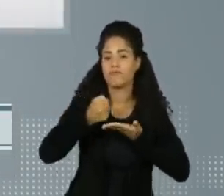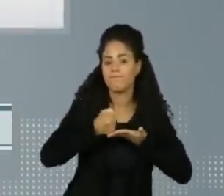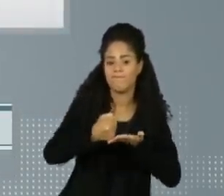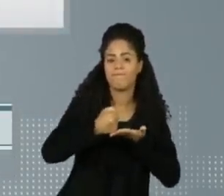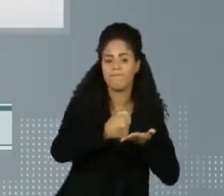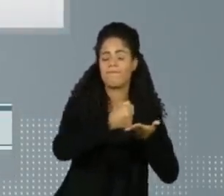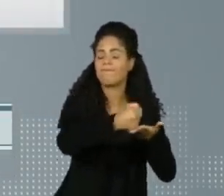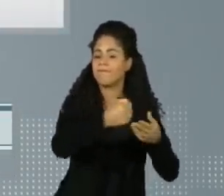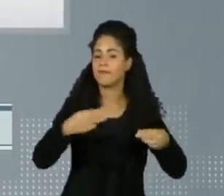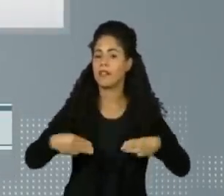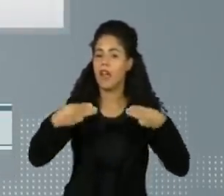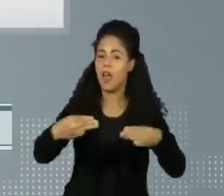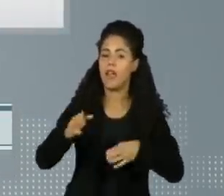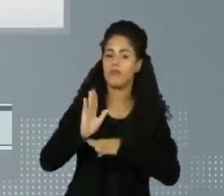para ajudar os moradores da cidade.